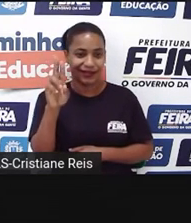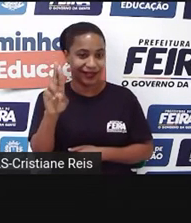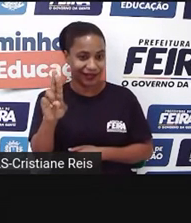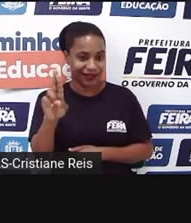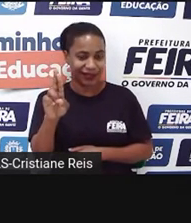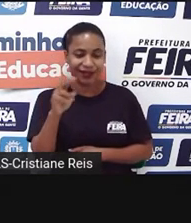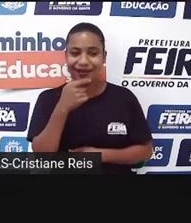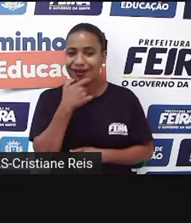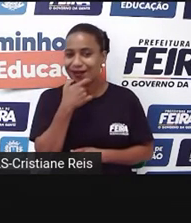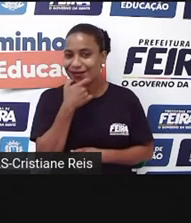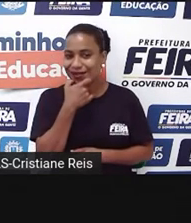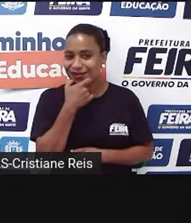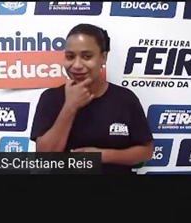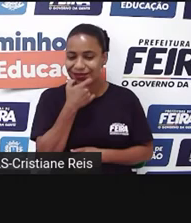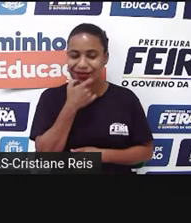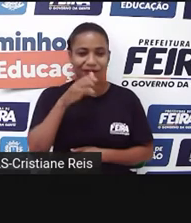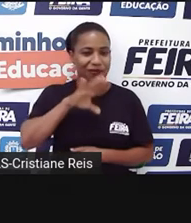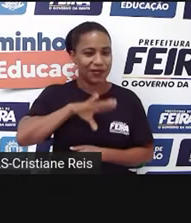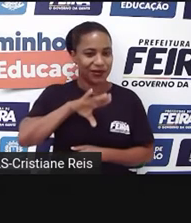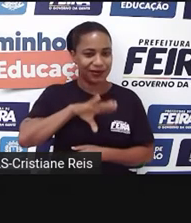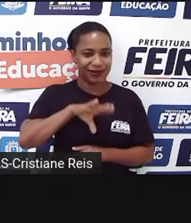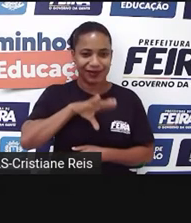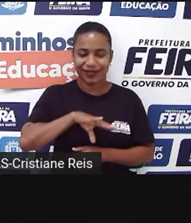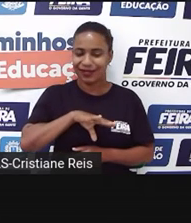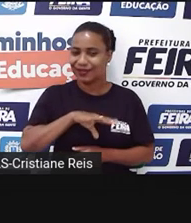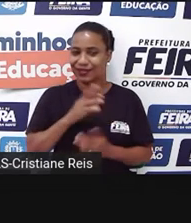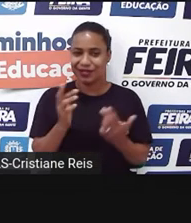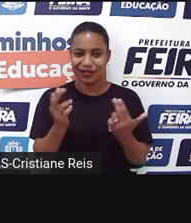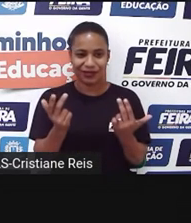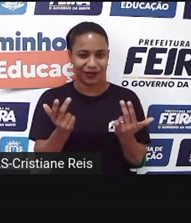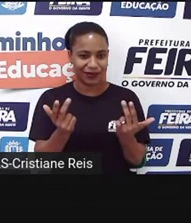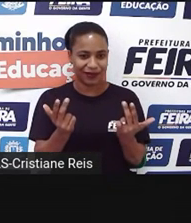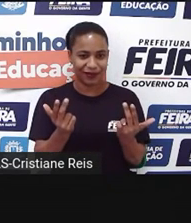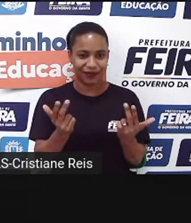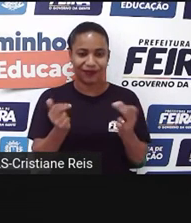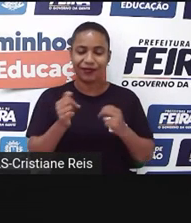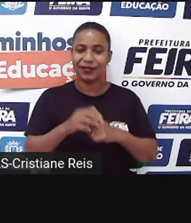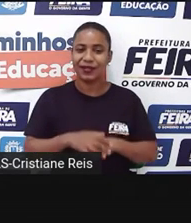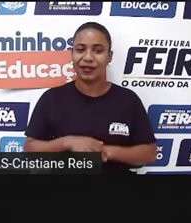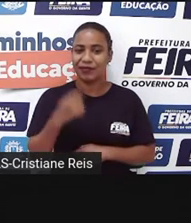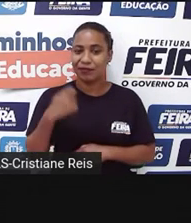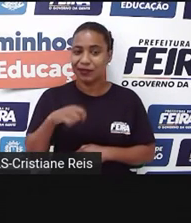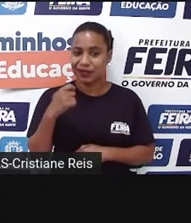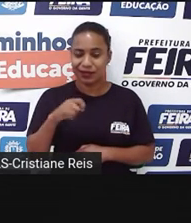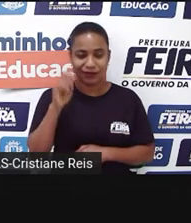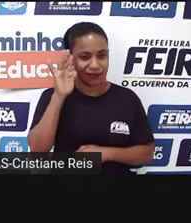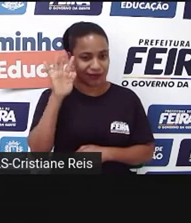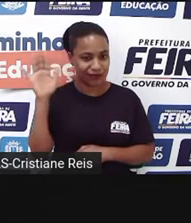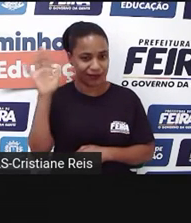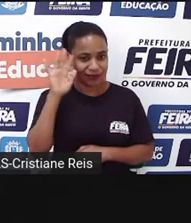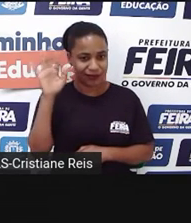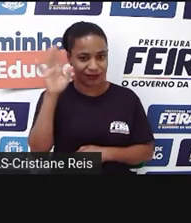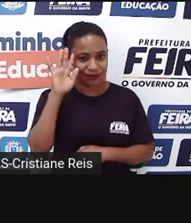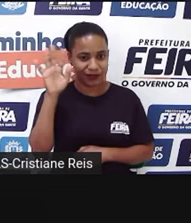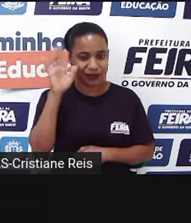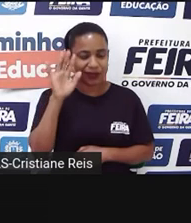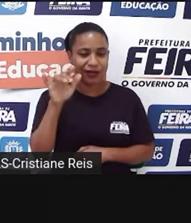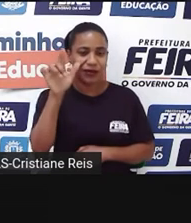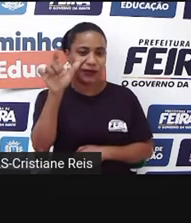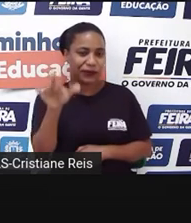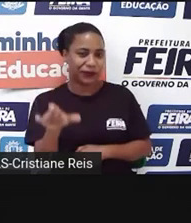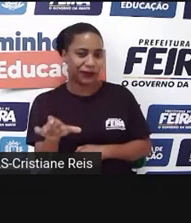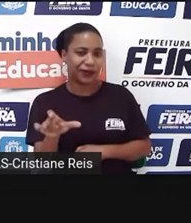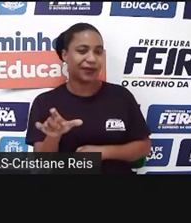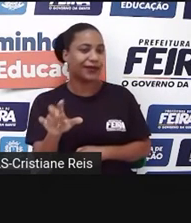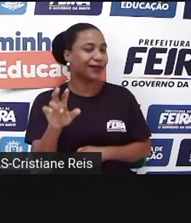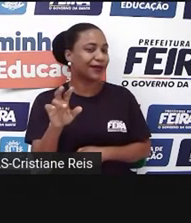exatamente quando ela vem lá do inglês. Então, você também precisa pensar nesse suspeito. Quem vai ser na sua história?